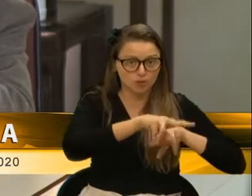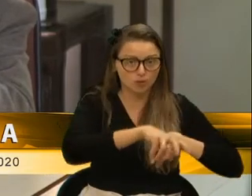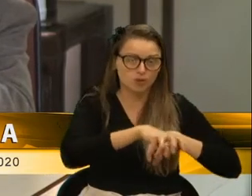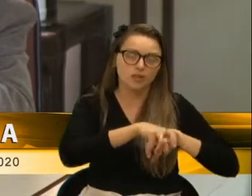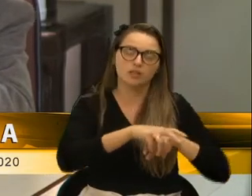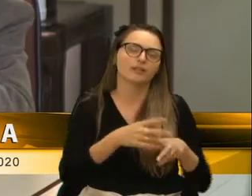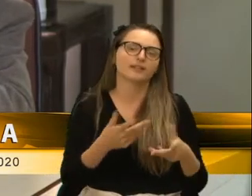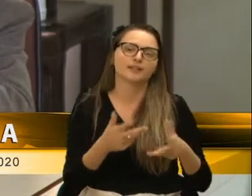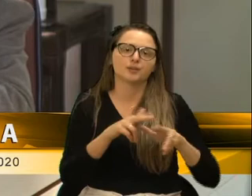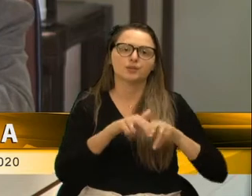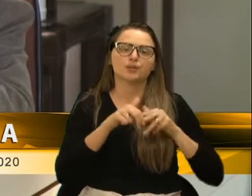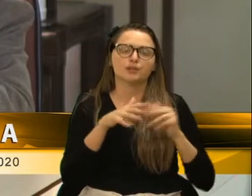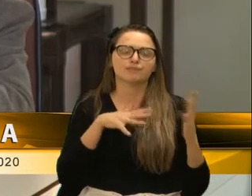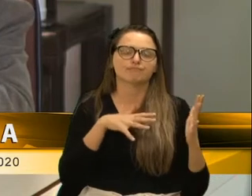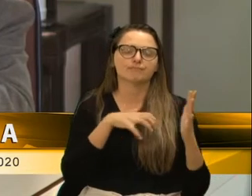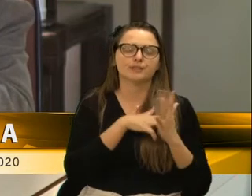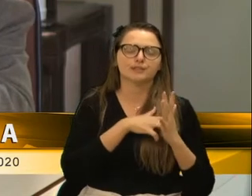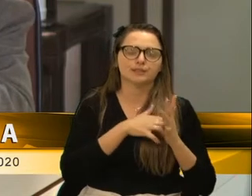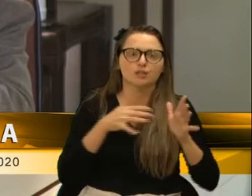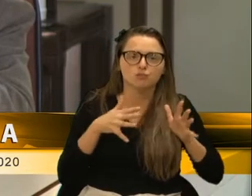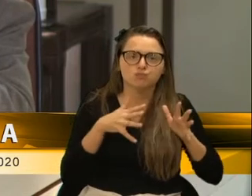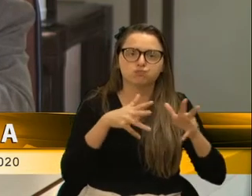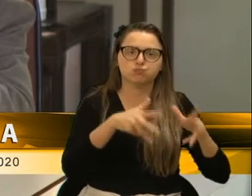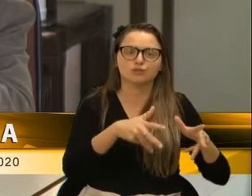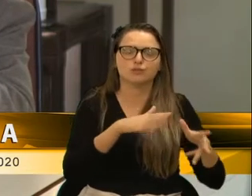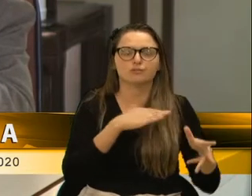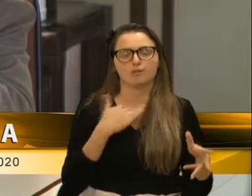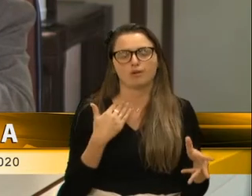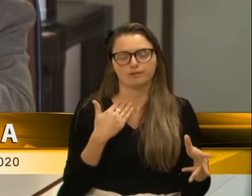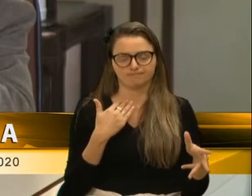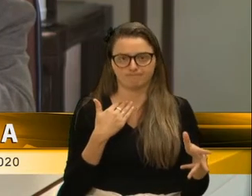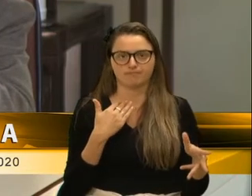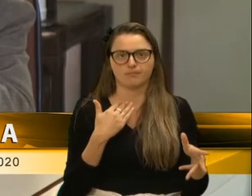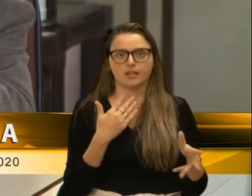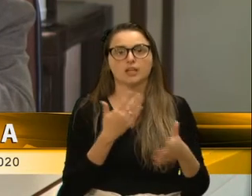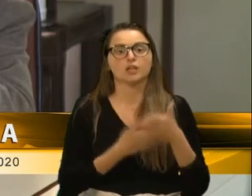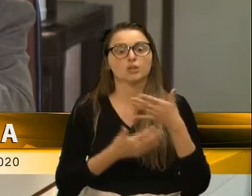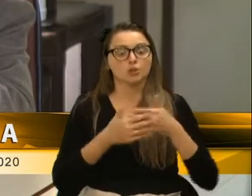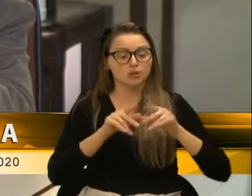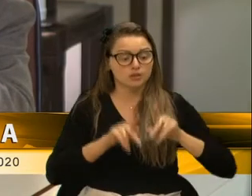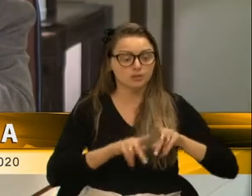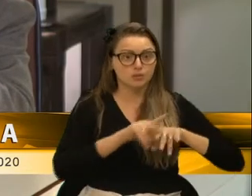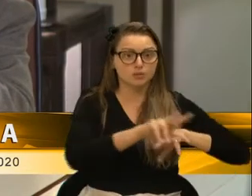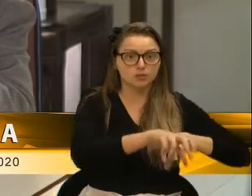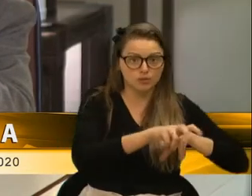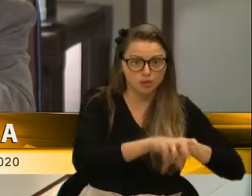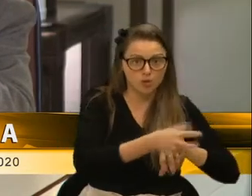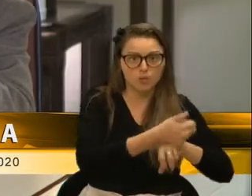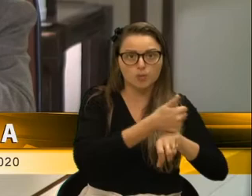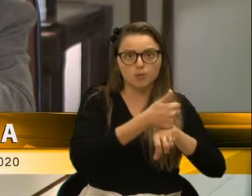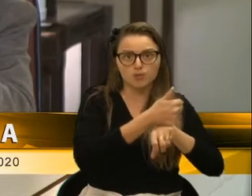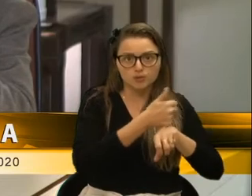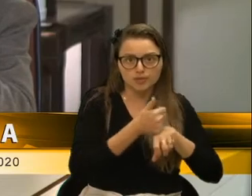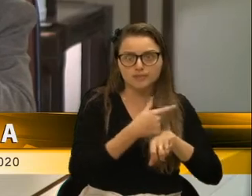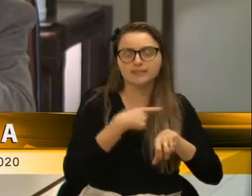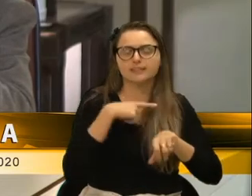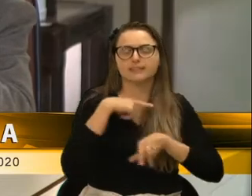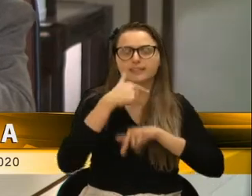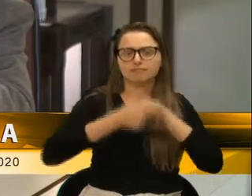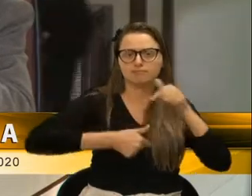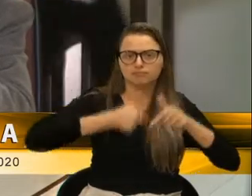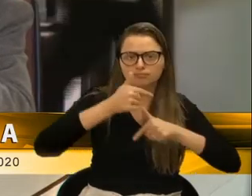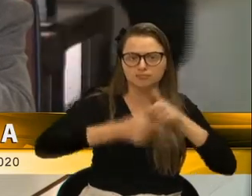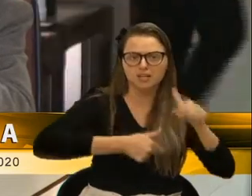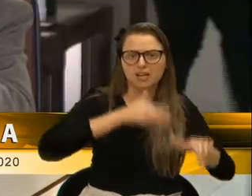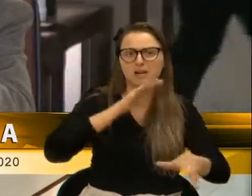por uma fatalidade, perde a vida trabalhando. Essas pessoas do interior, esses agricultores que têm a jornada talvez mais